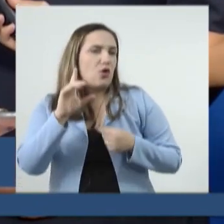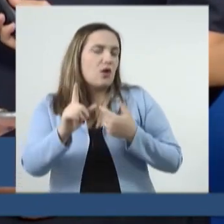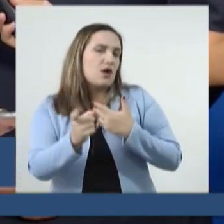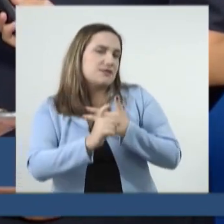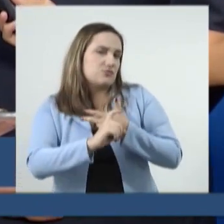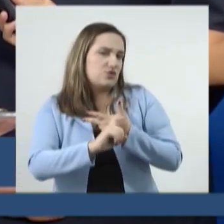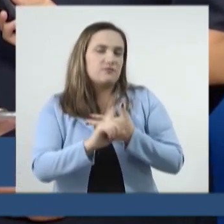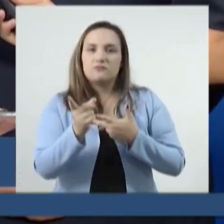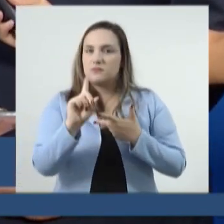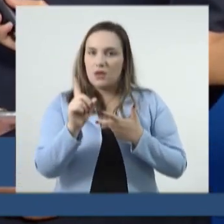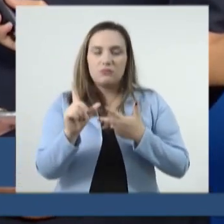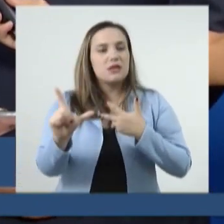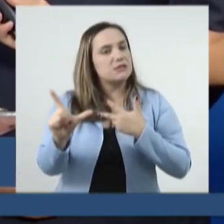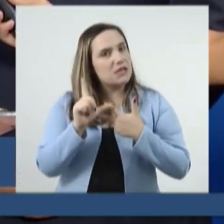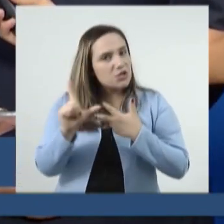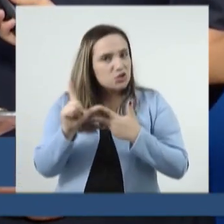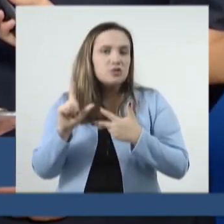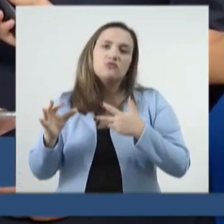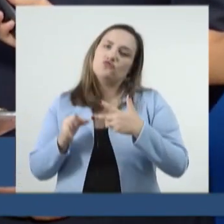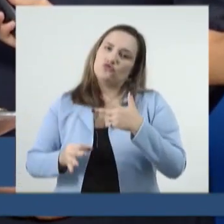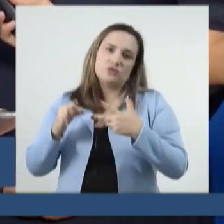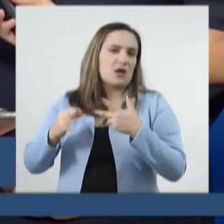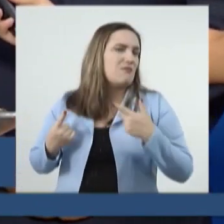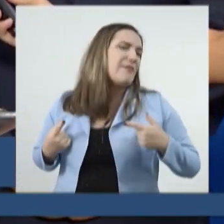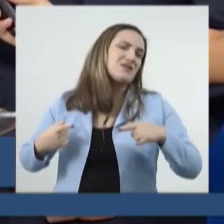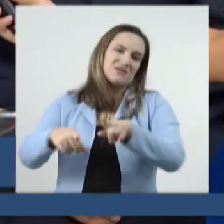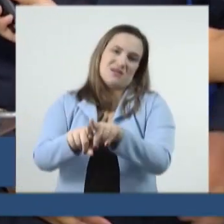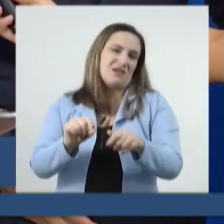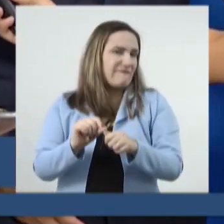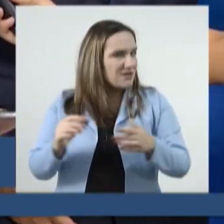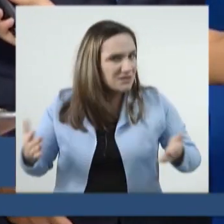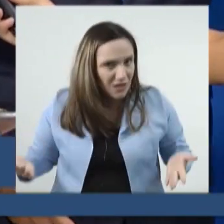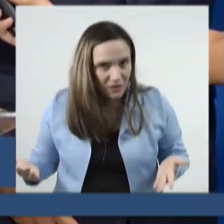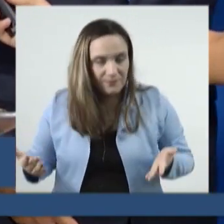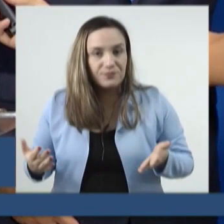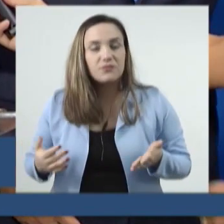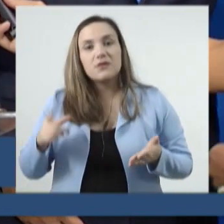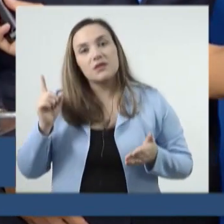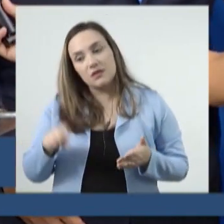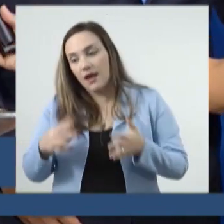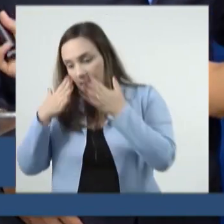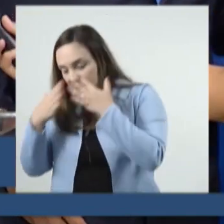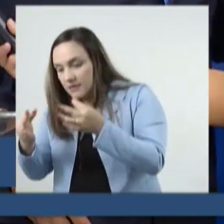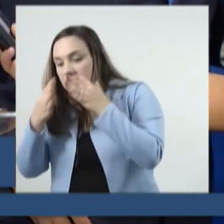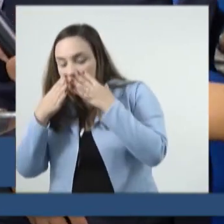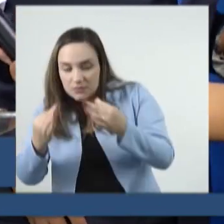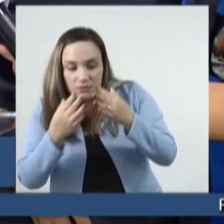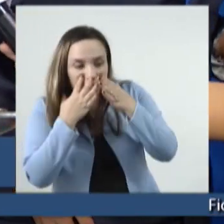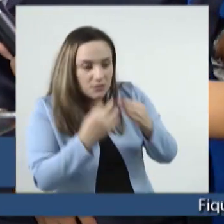poderes também, a Assembleia aberta para ouvir todas essas pautas e a parte de obras